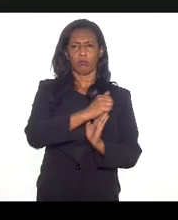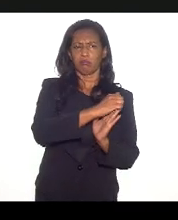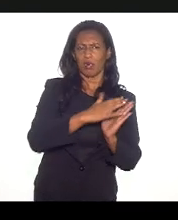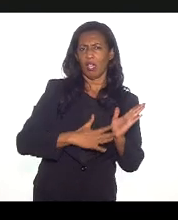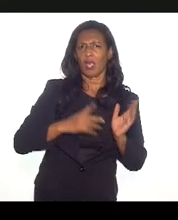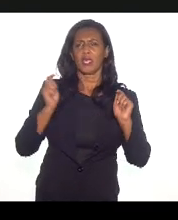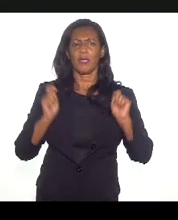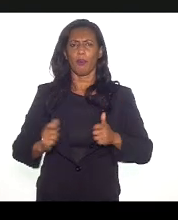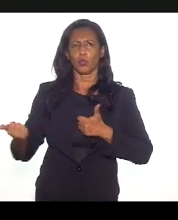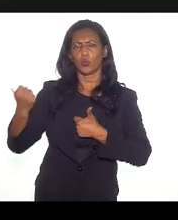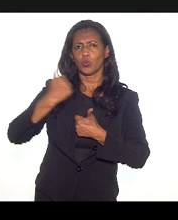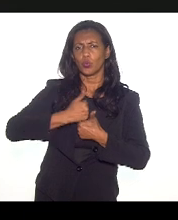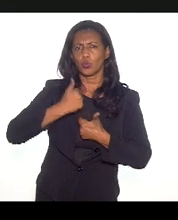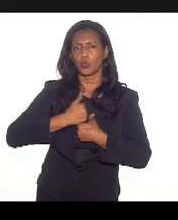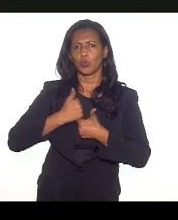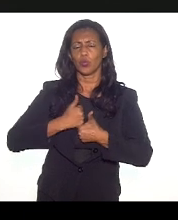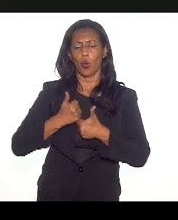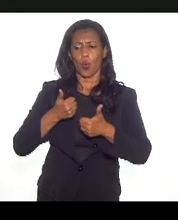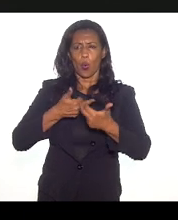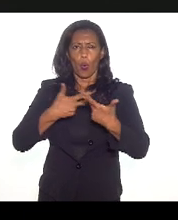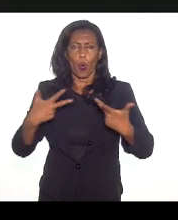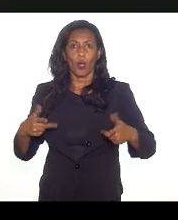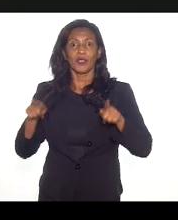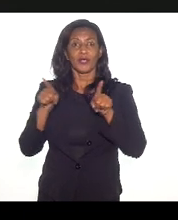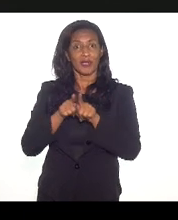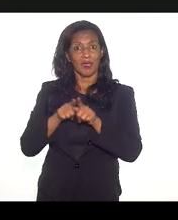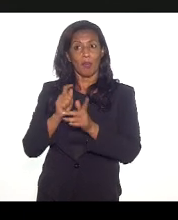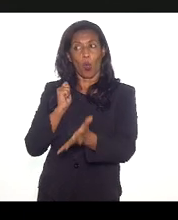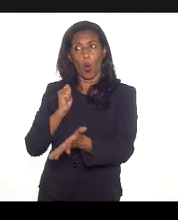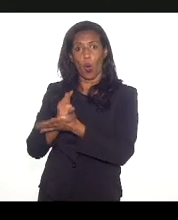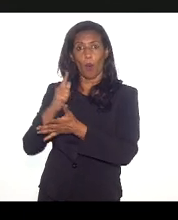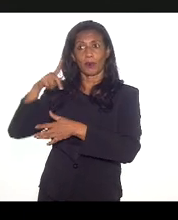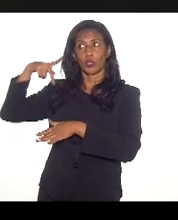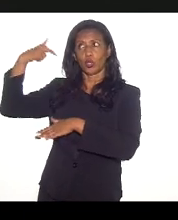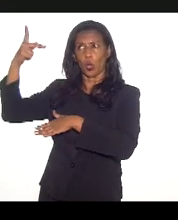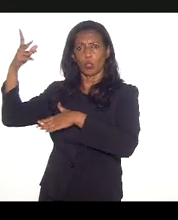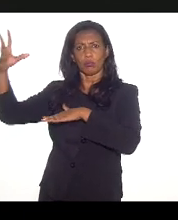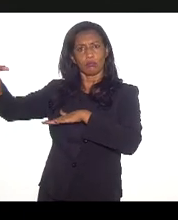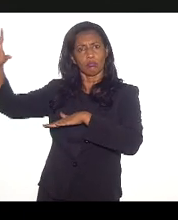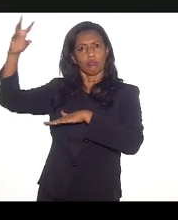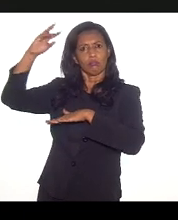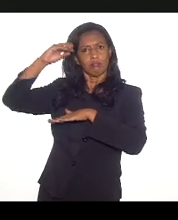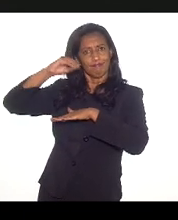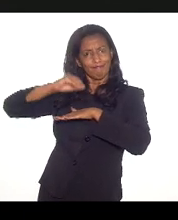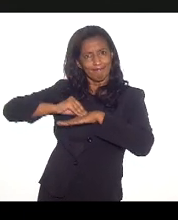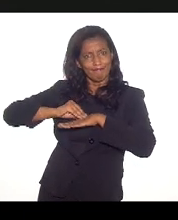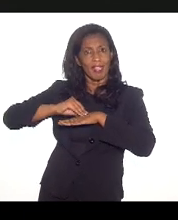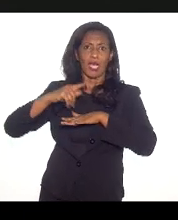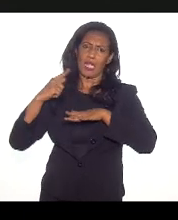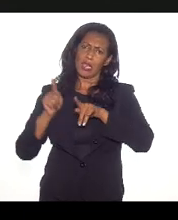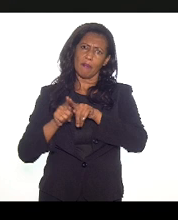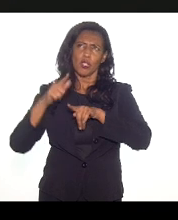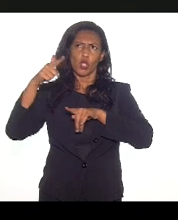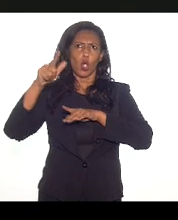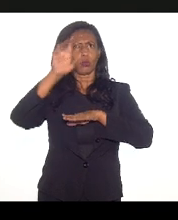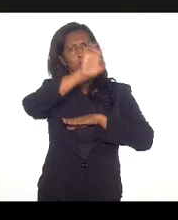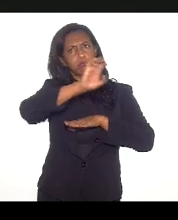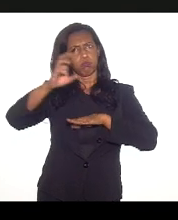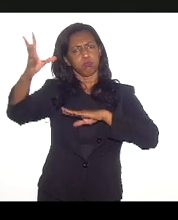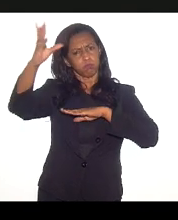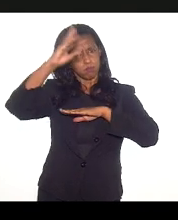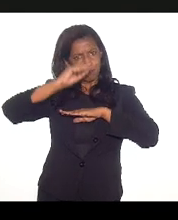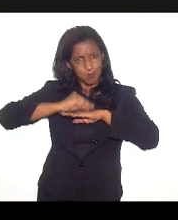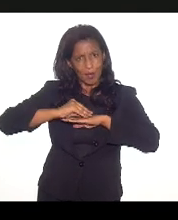substituir coisas que são importadas de outras regiones brasileiras ou de outros países, também adensando a estrutura produtiva no